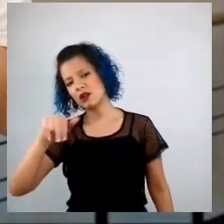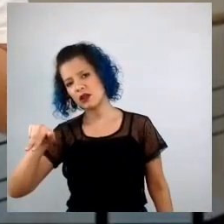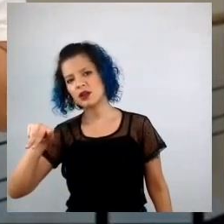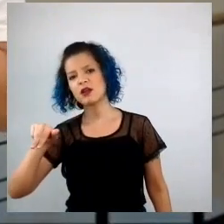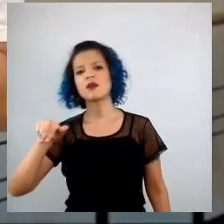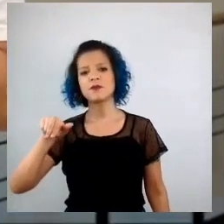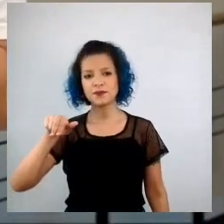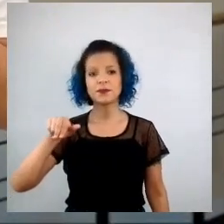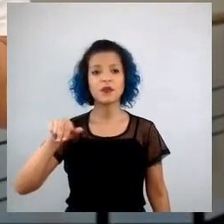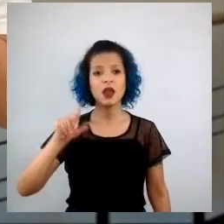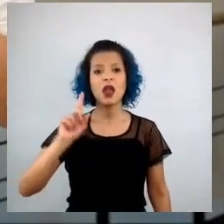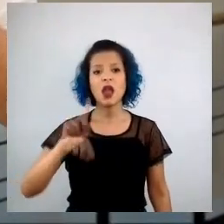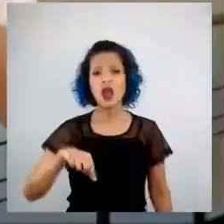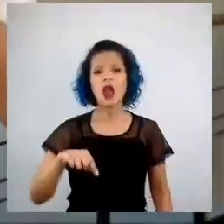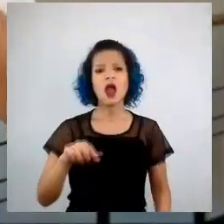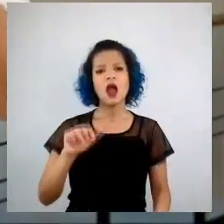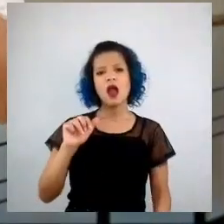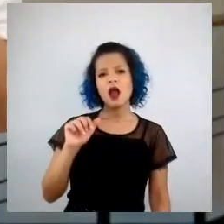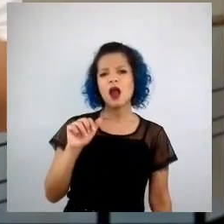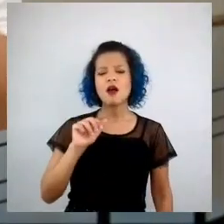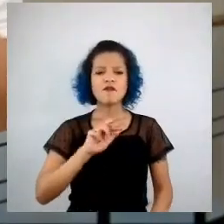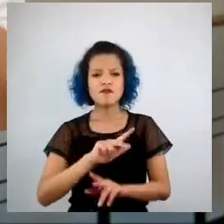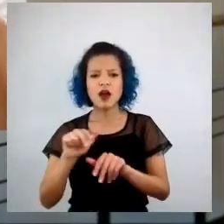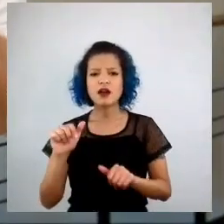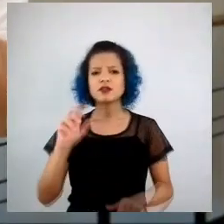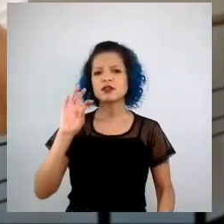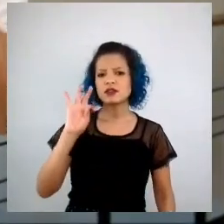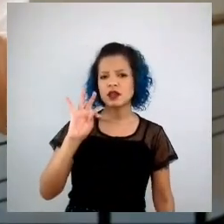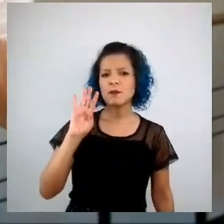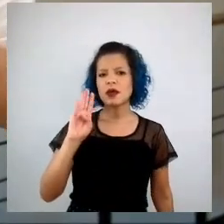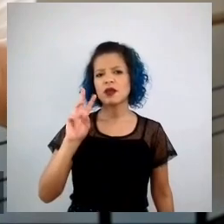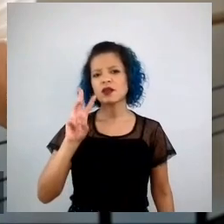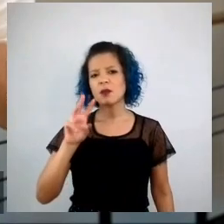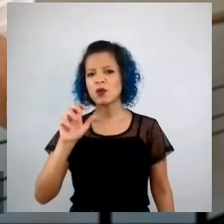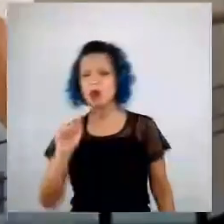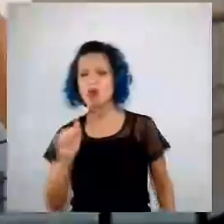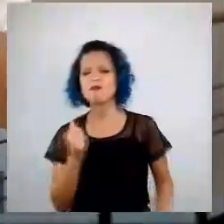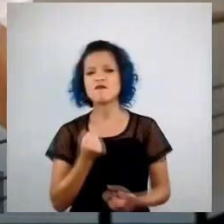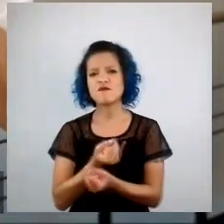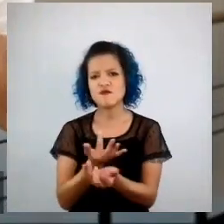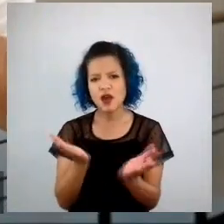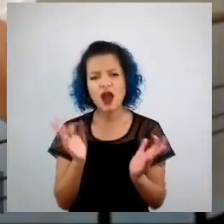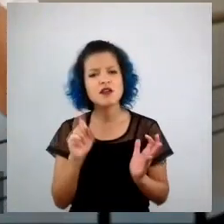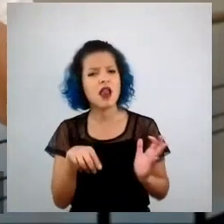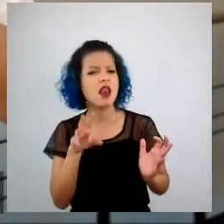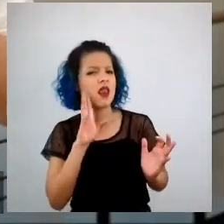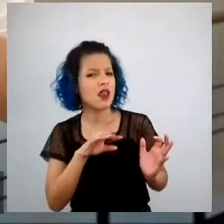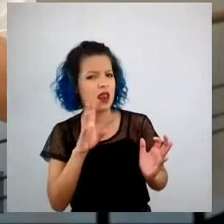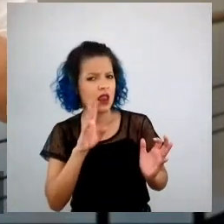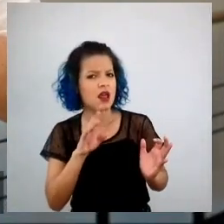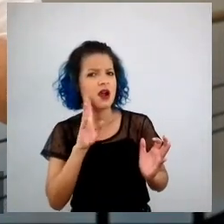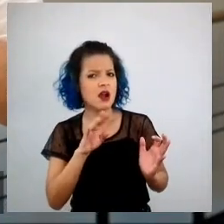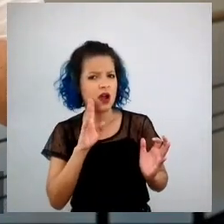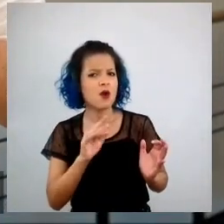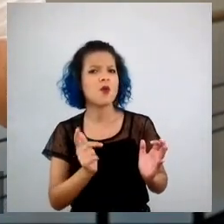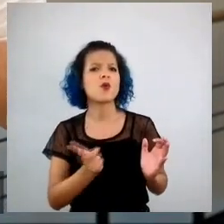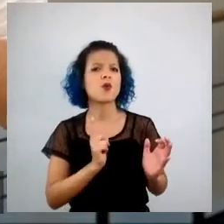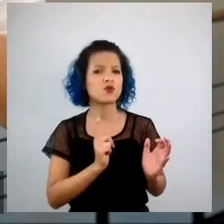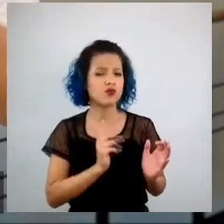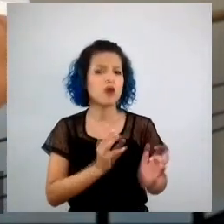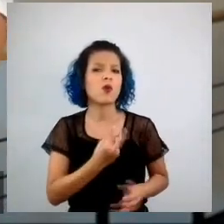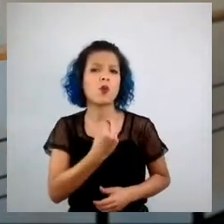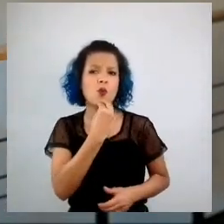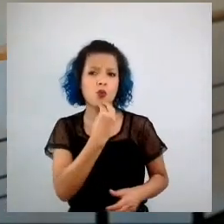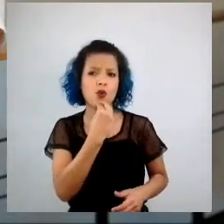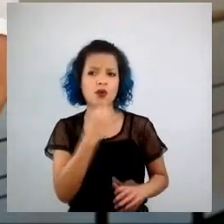Mutato, enfim, TBWA, tem um monte de gente muito legal que a gente tem a oportunidade de trabalhar